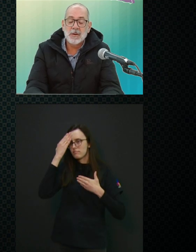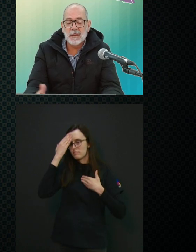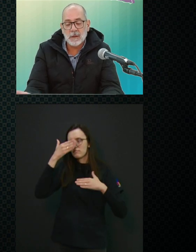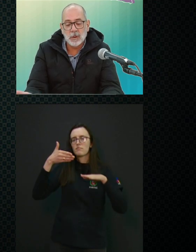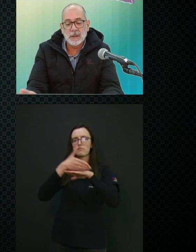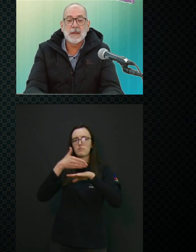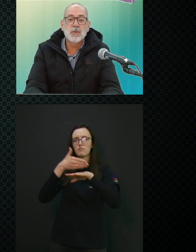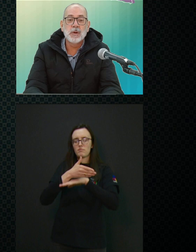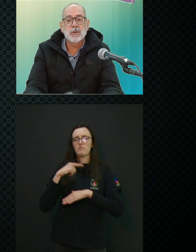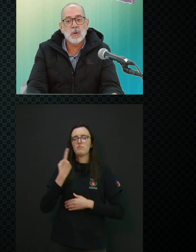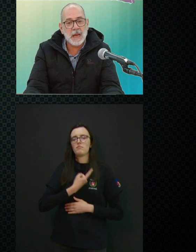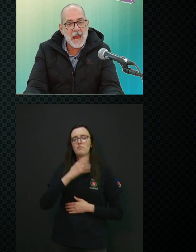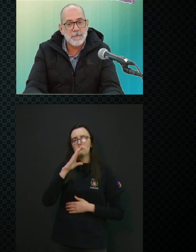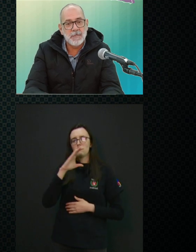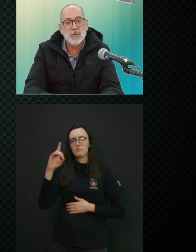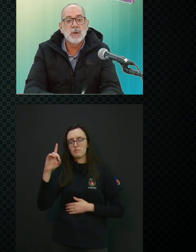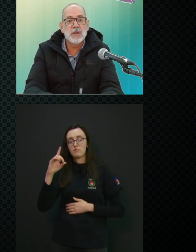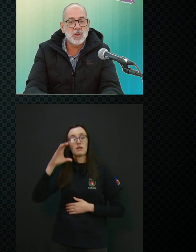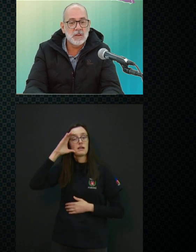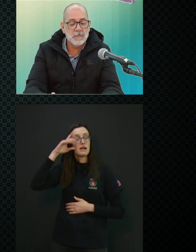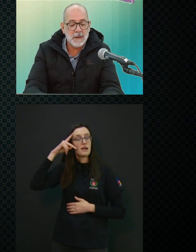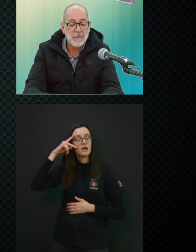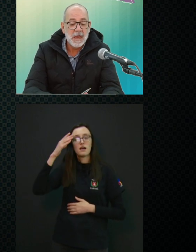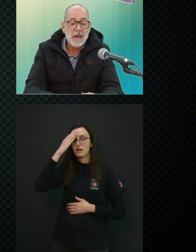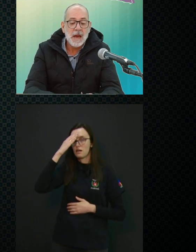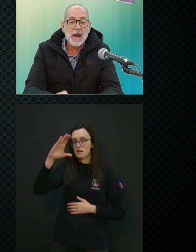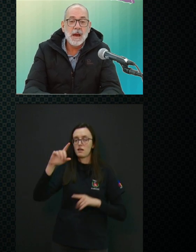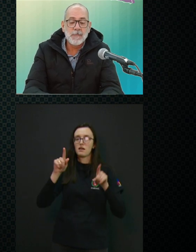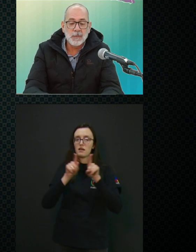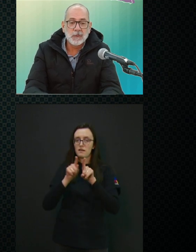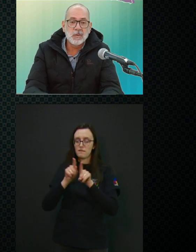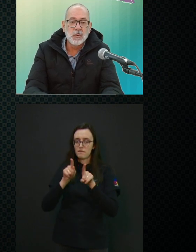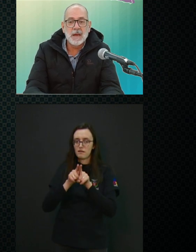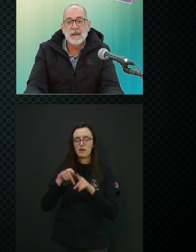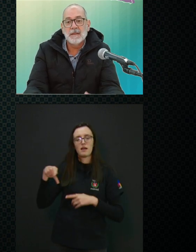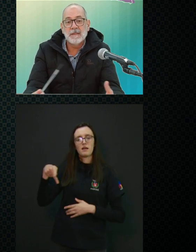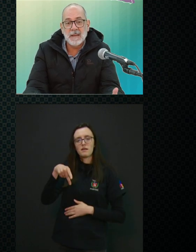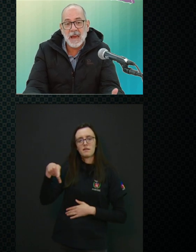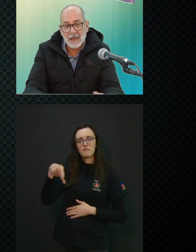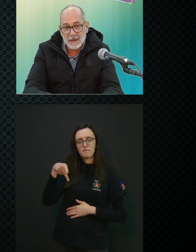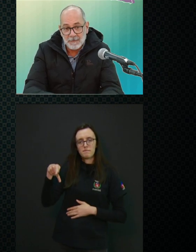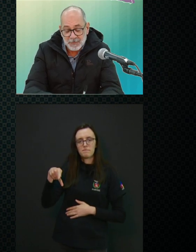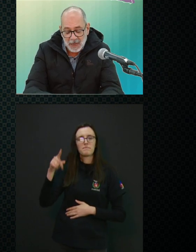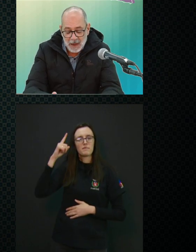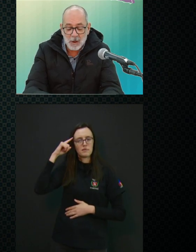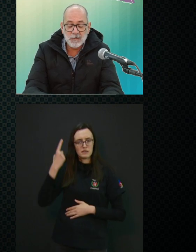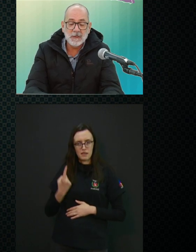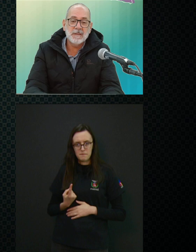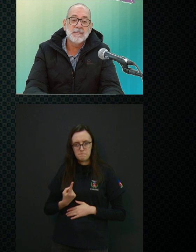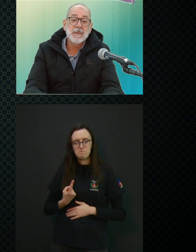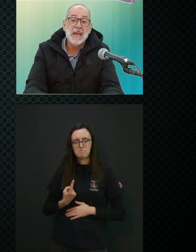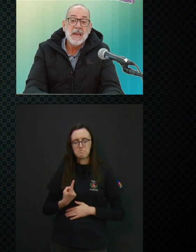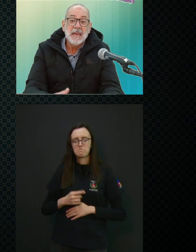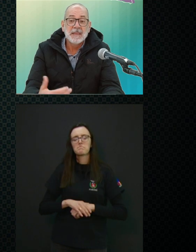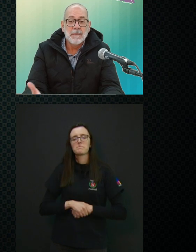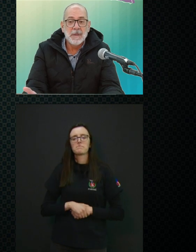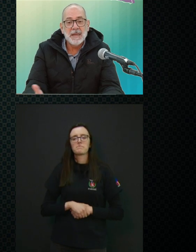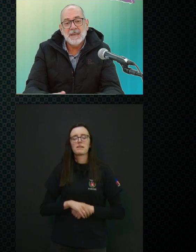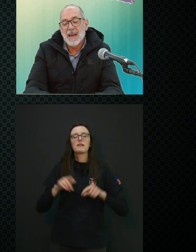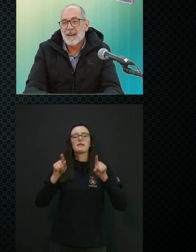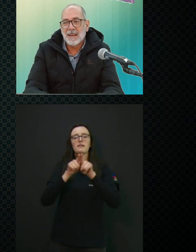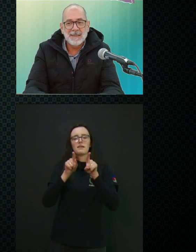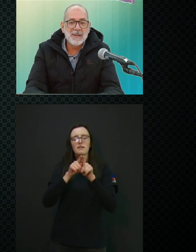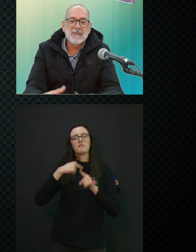da nossa coordenadora do CAP, Curitiba, a professora Zélia Alves e